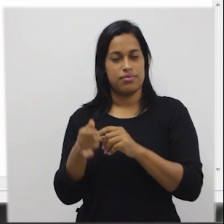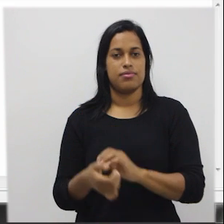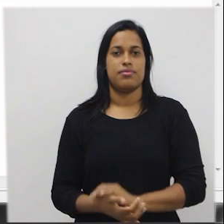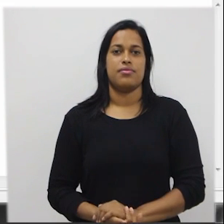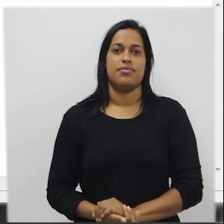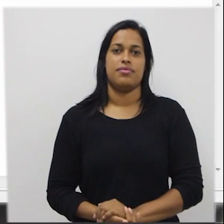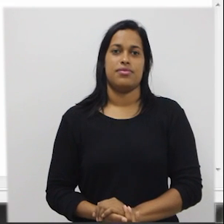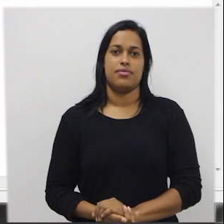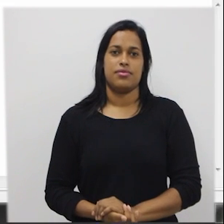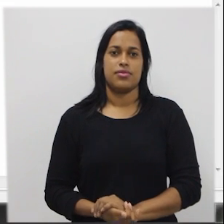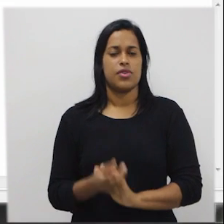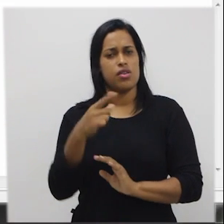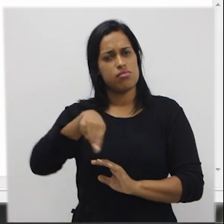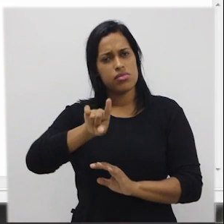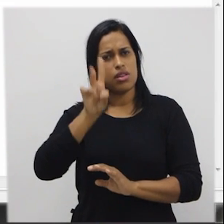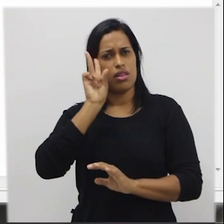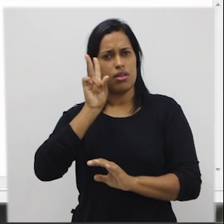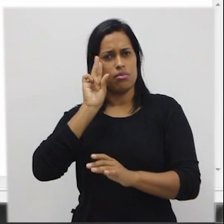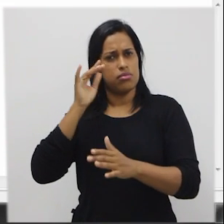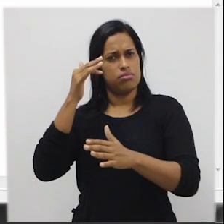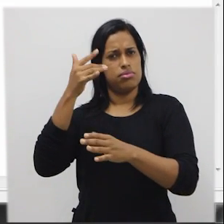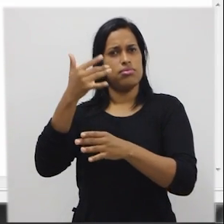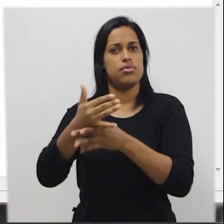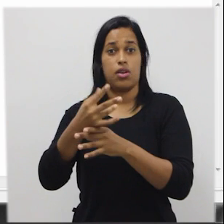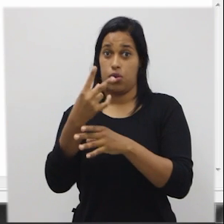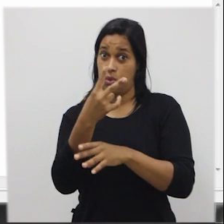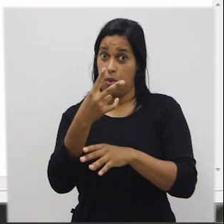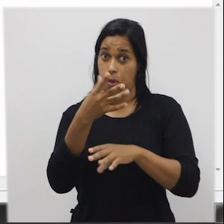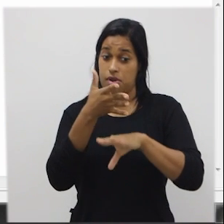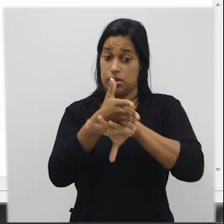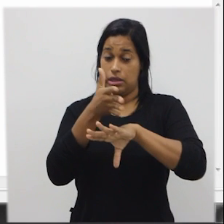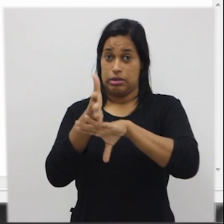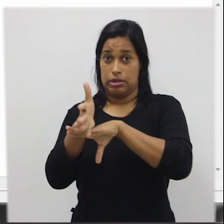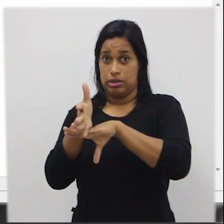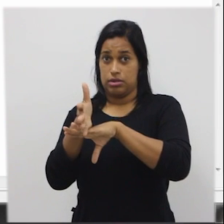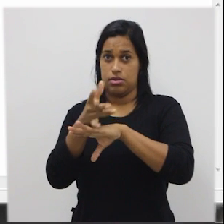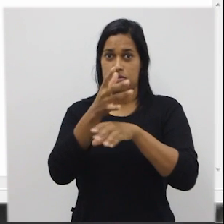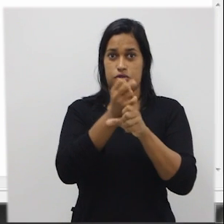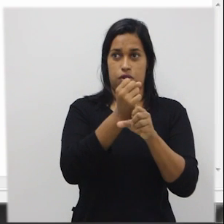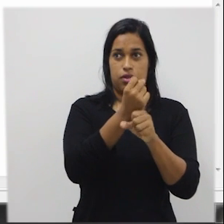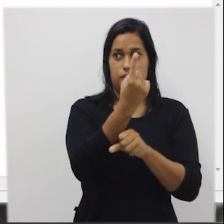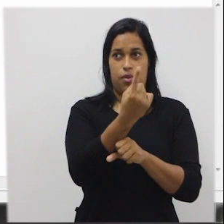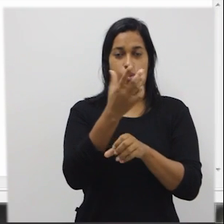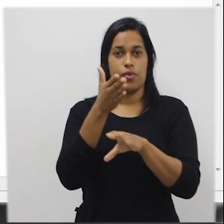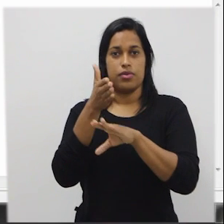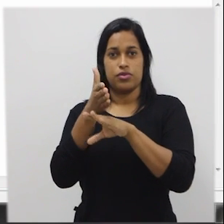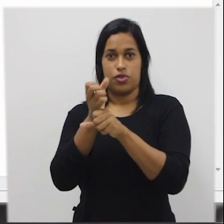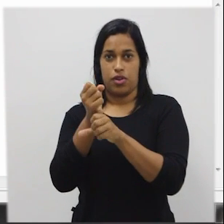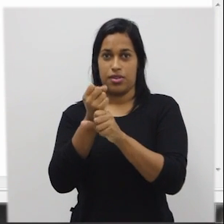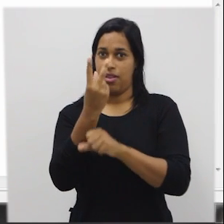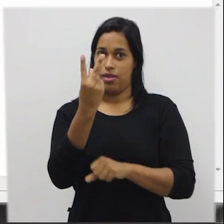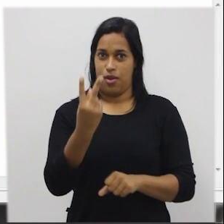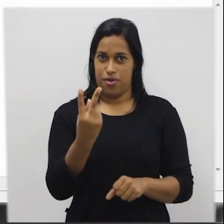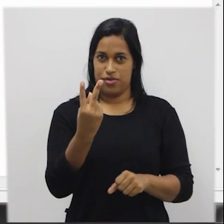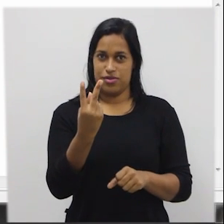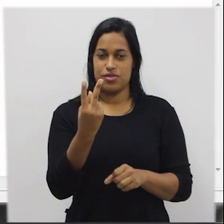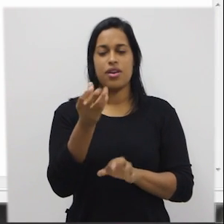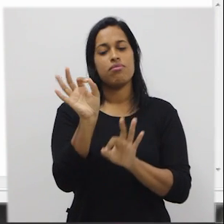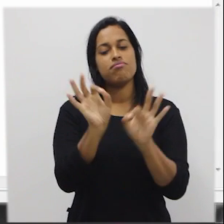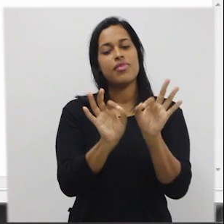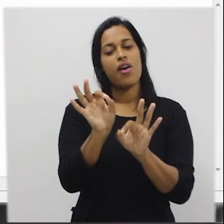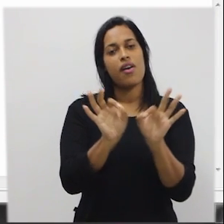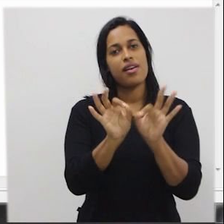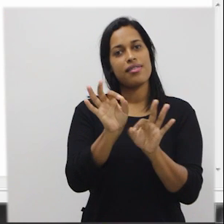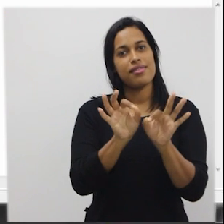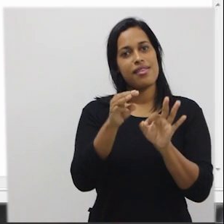então recapitulando nós temos duas entradas que serão nota 1 e nota 2 o processamento da